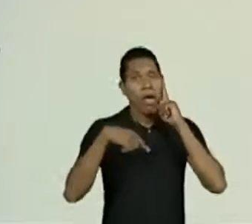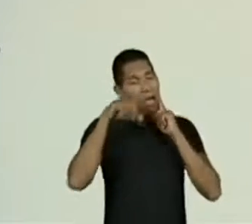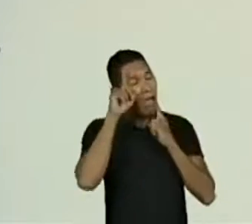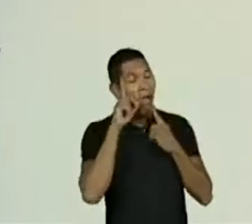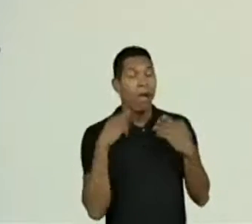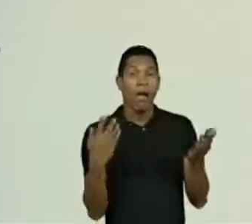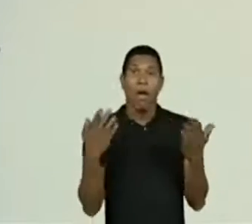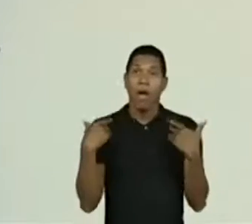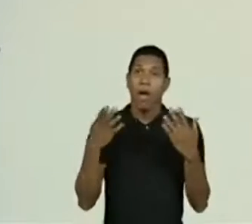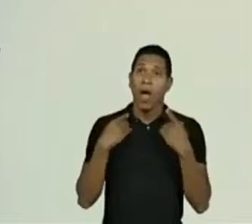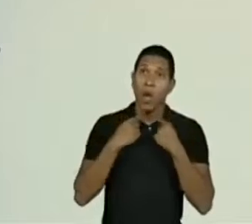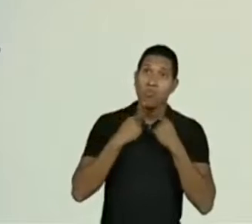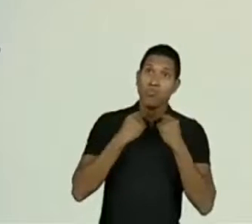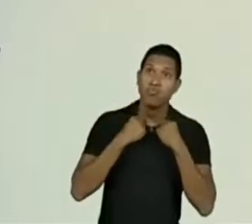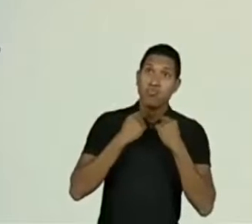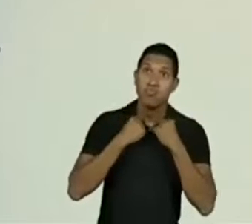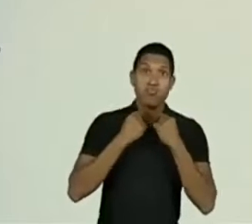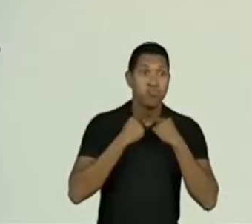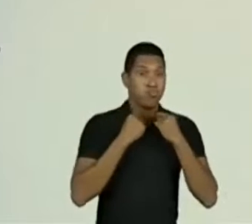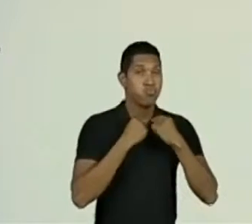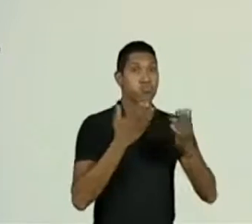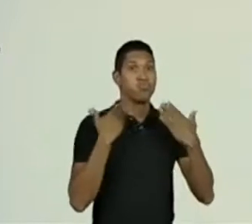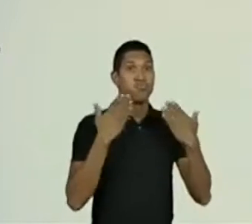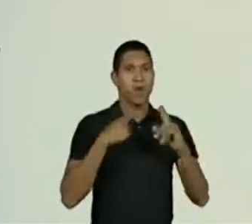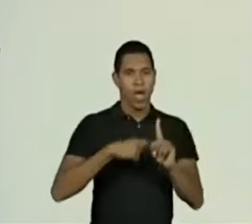Calor. A temperatura está muito alta, não é?